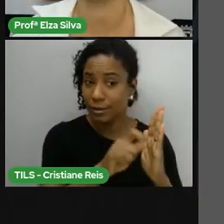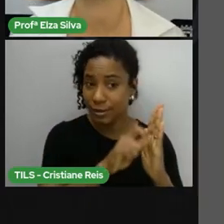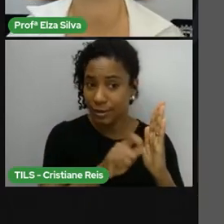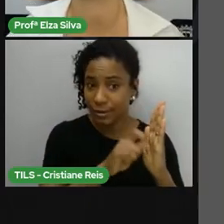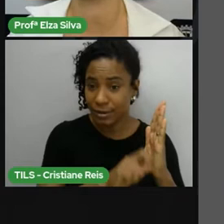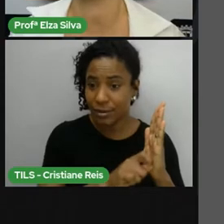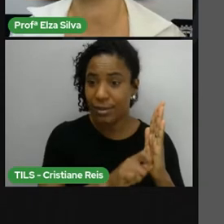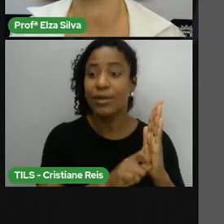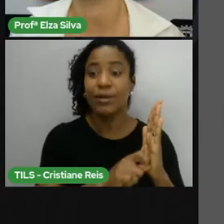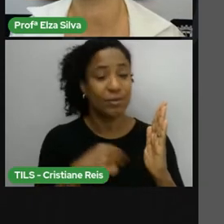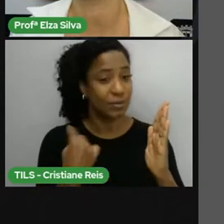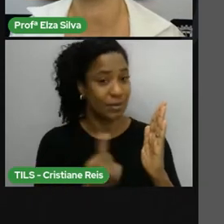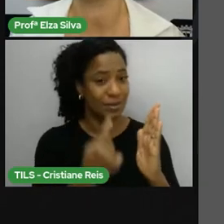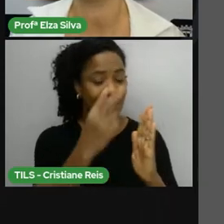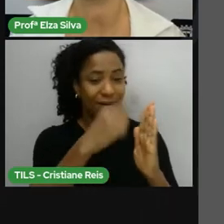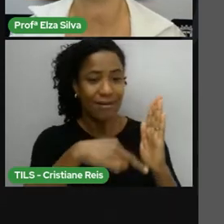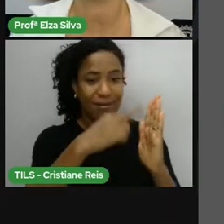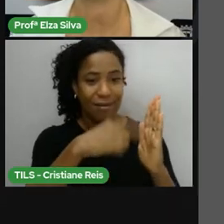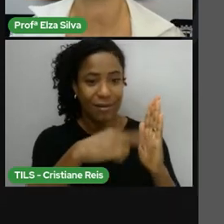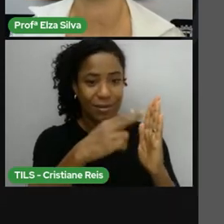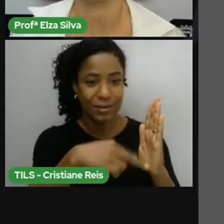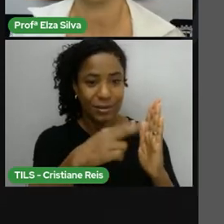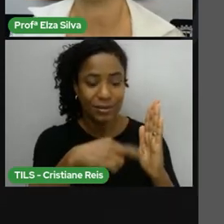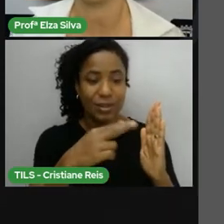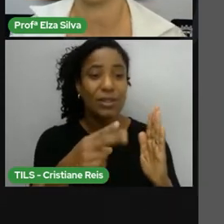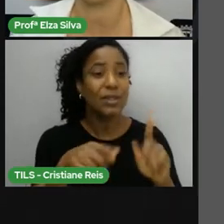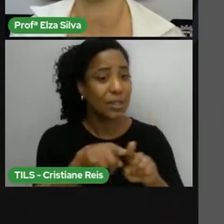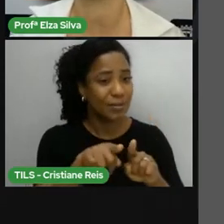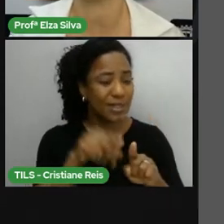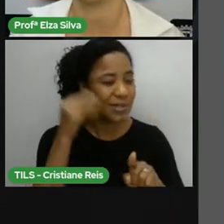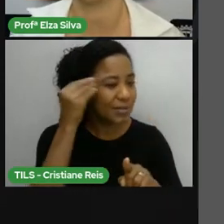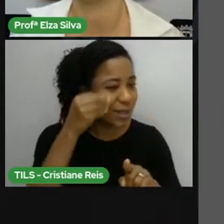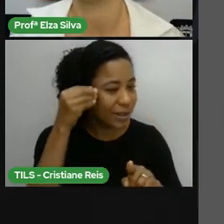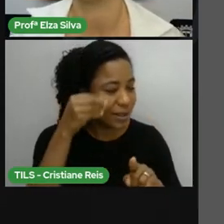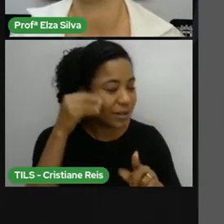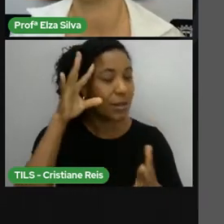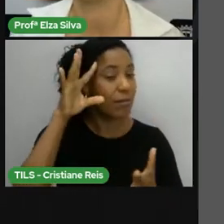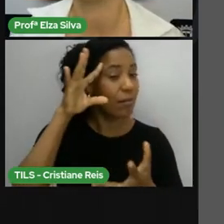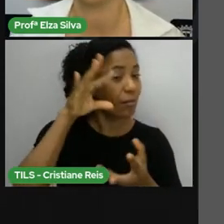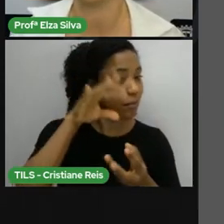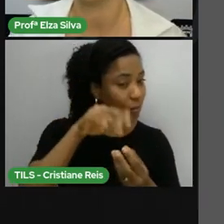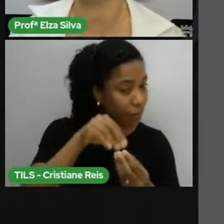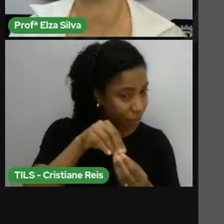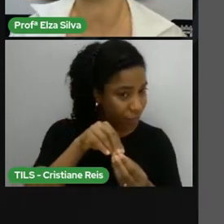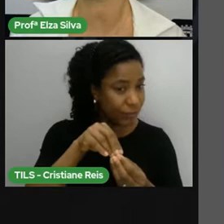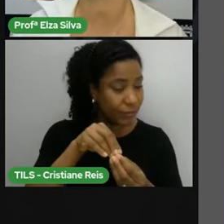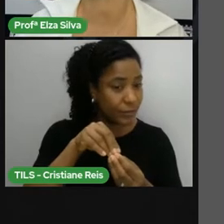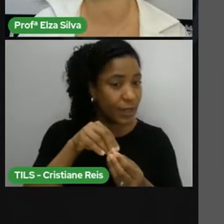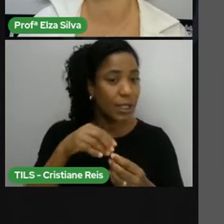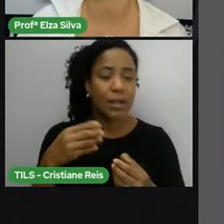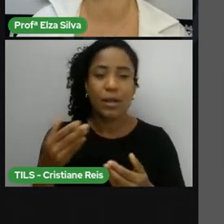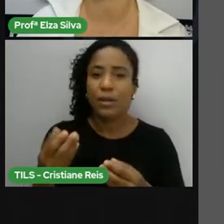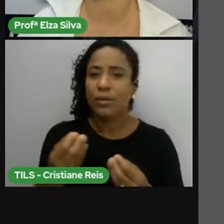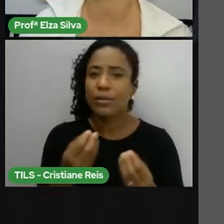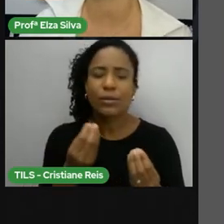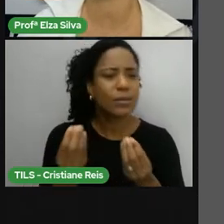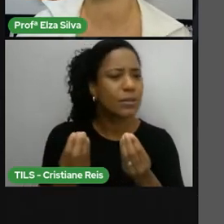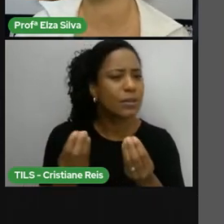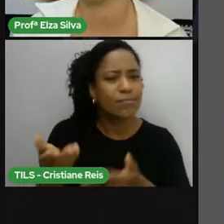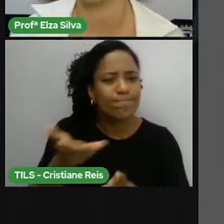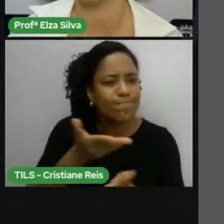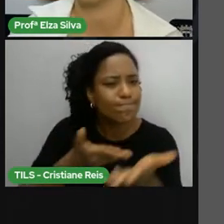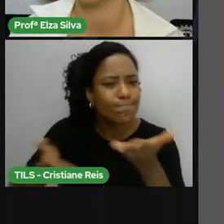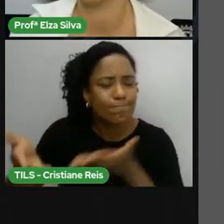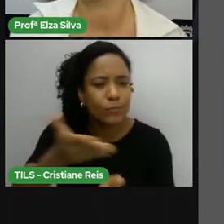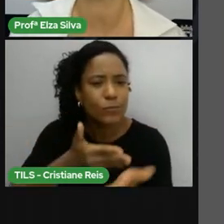nas leituras que fizemos até agora e com as nossas experiências de vida. Como as relações étnico